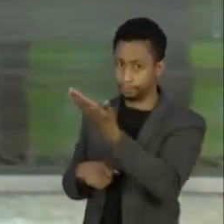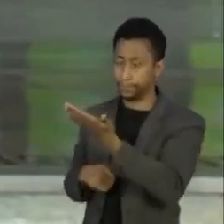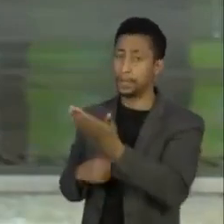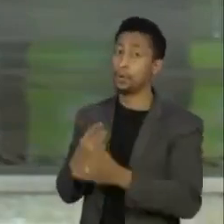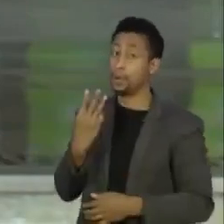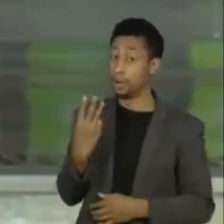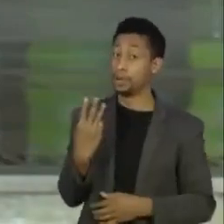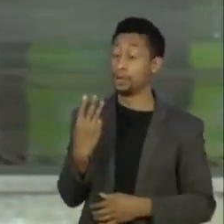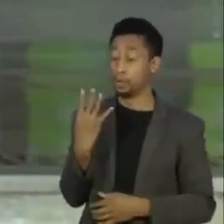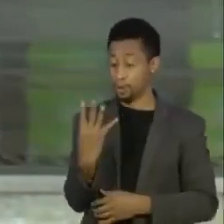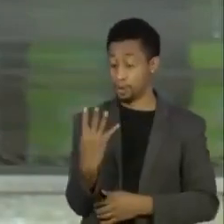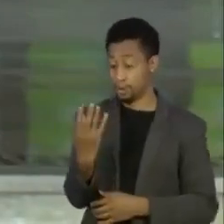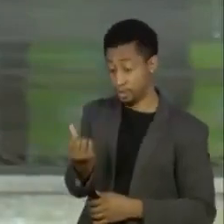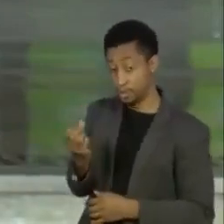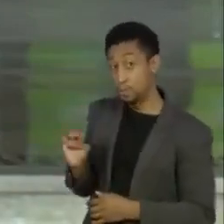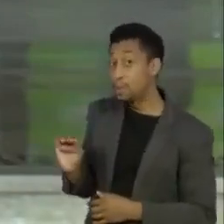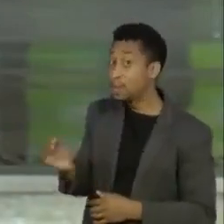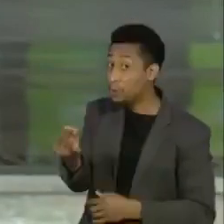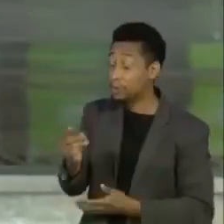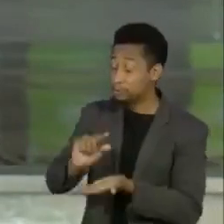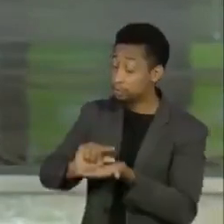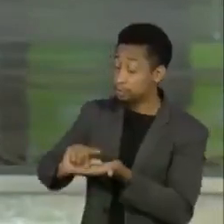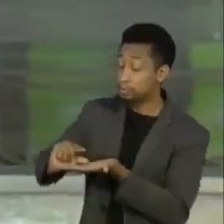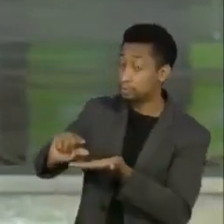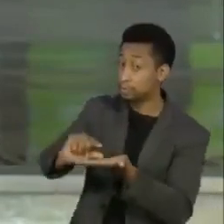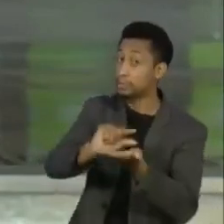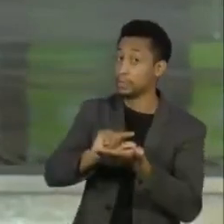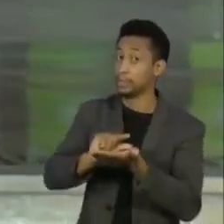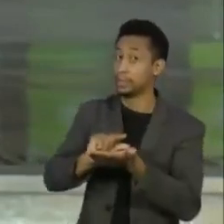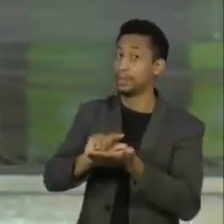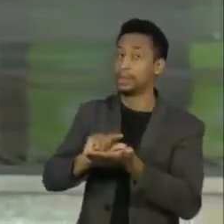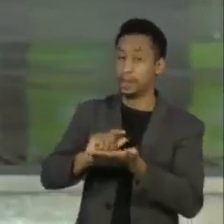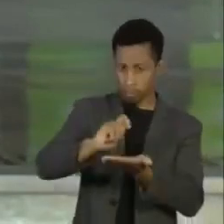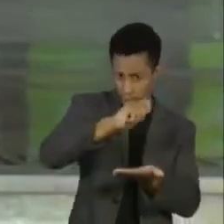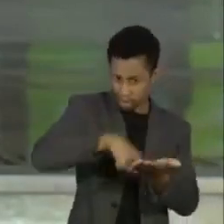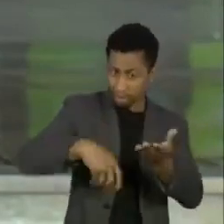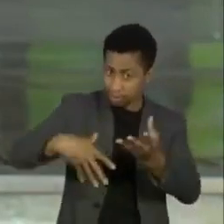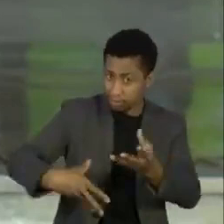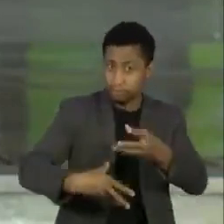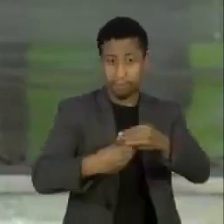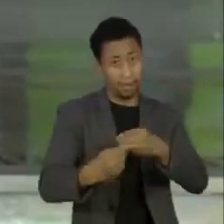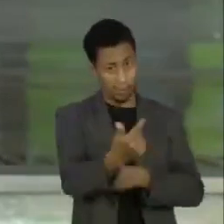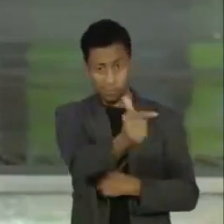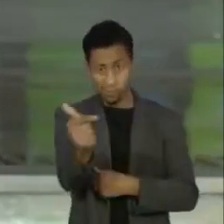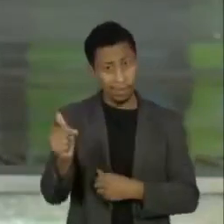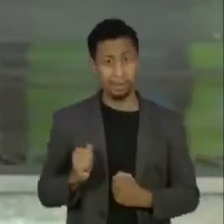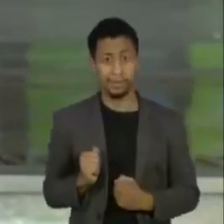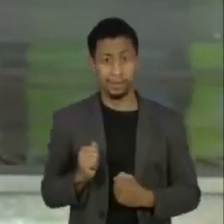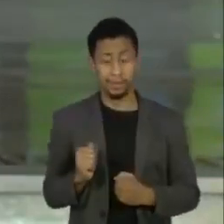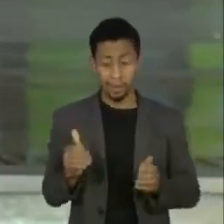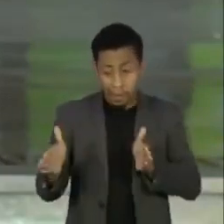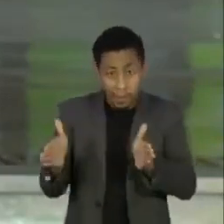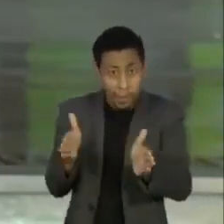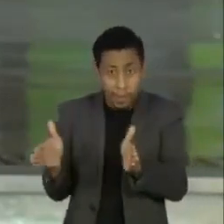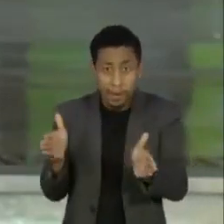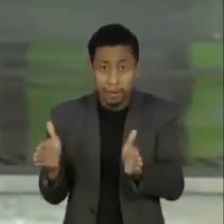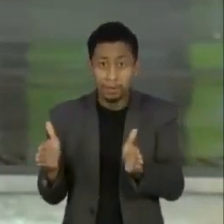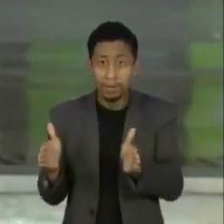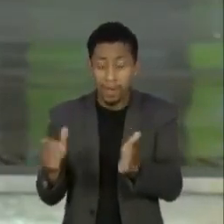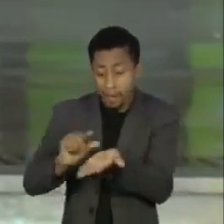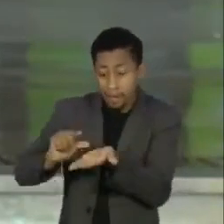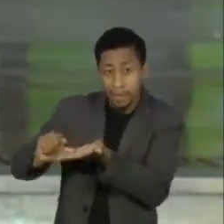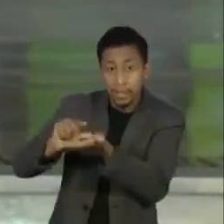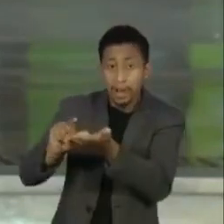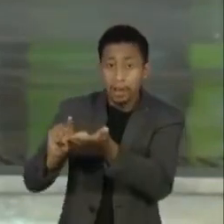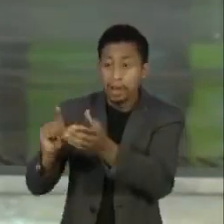milhões de doses. Nós não temos contrato adicional. Chegou o momento, nós já estamos